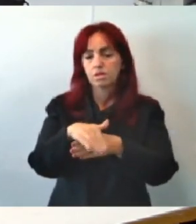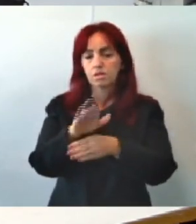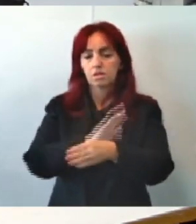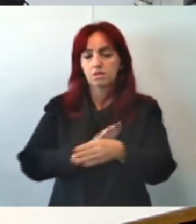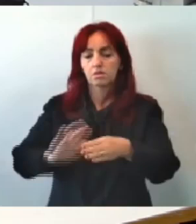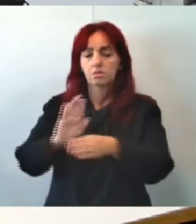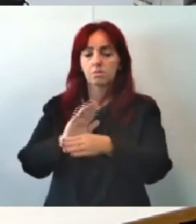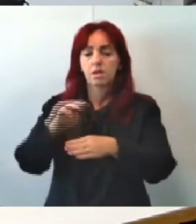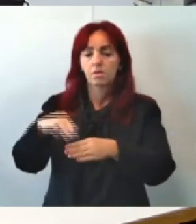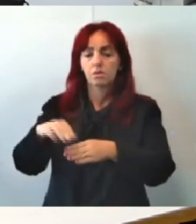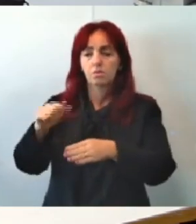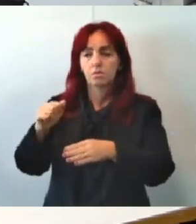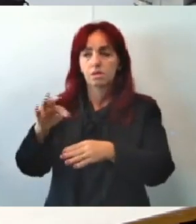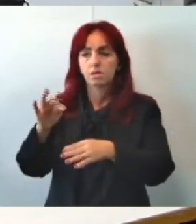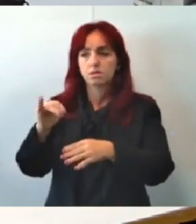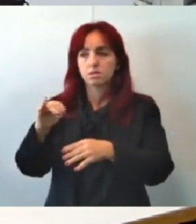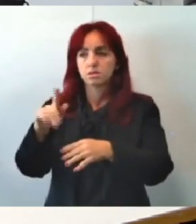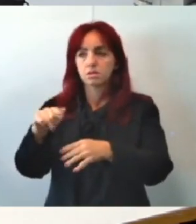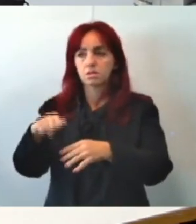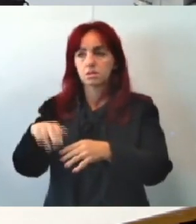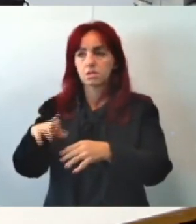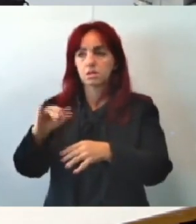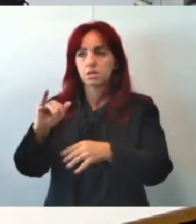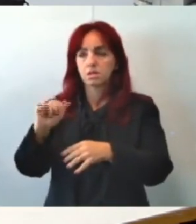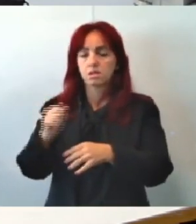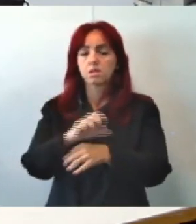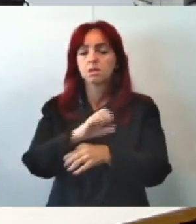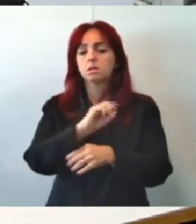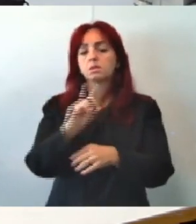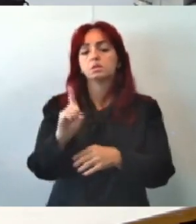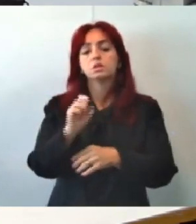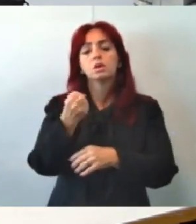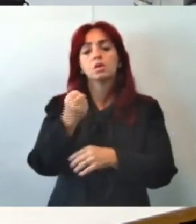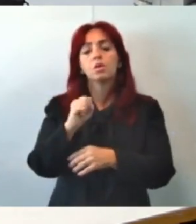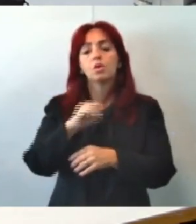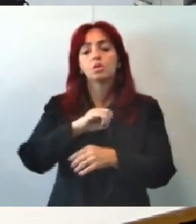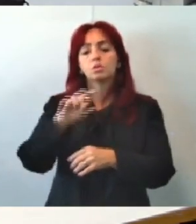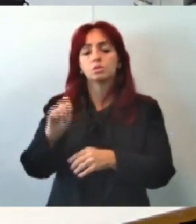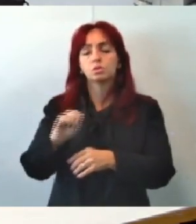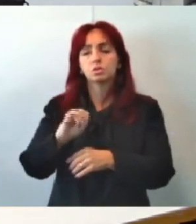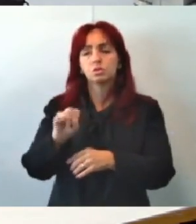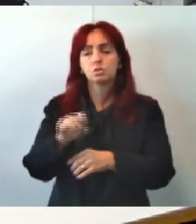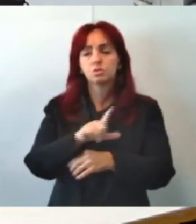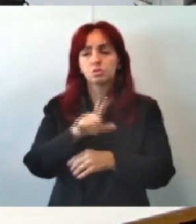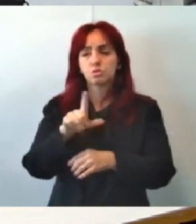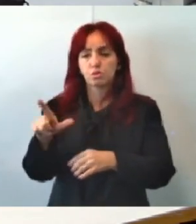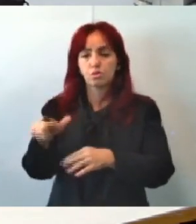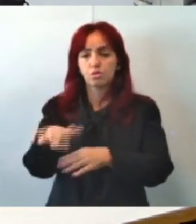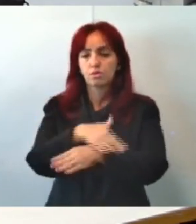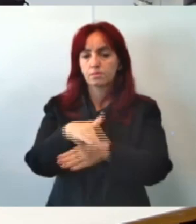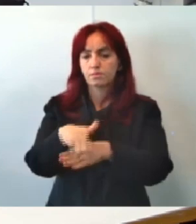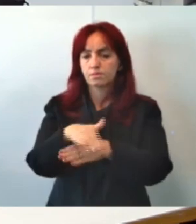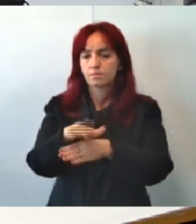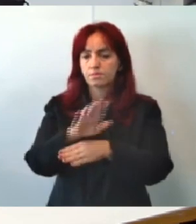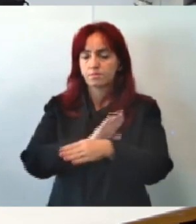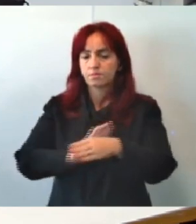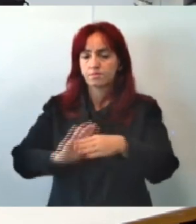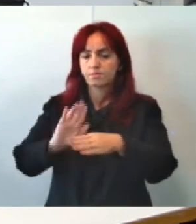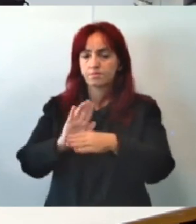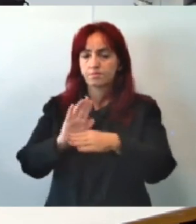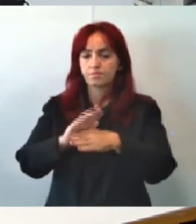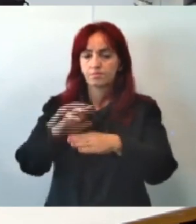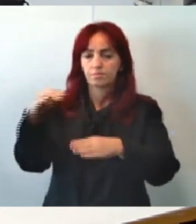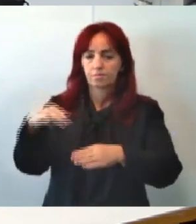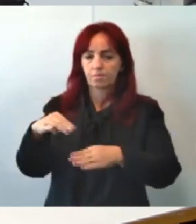Data 8 de julho de 2024 Horário 10 horas Local Rua César Salles Barbosa Número 255 Bairro Antiqueira Autorio Vereador